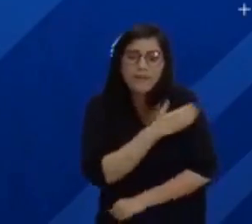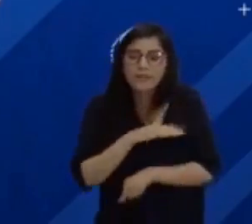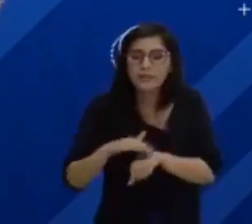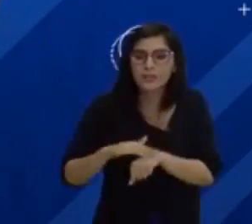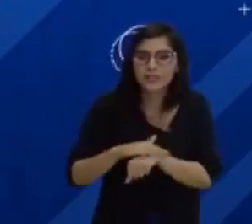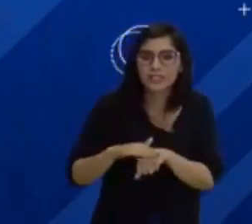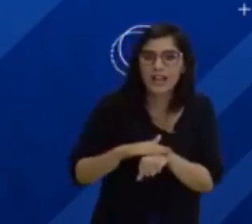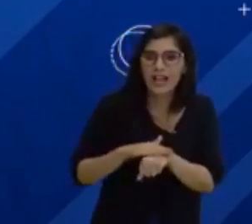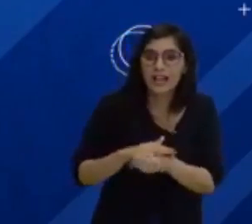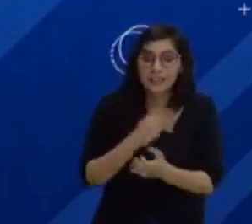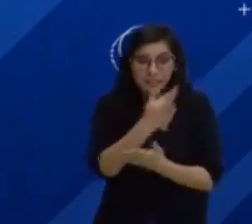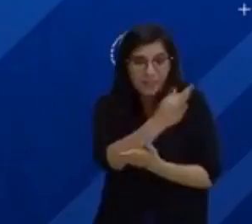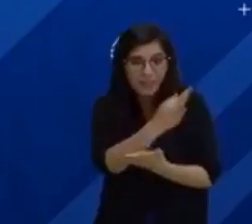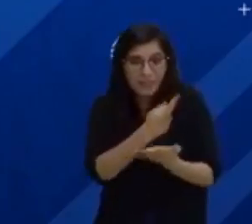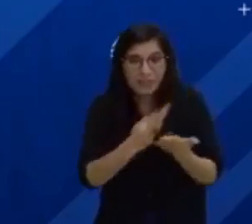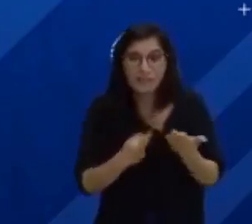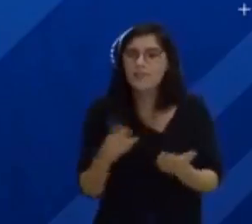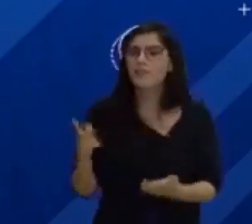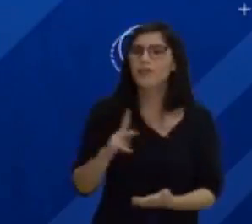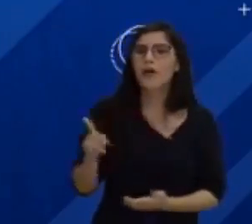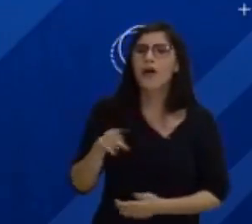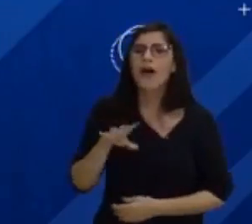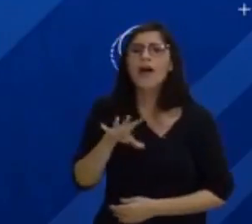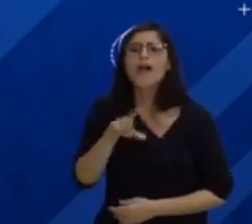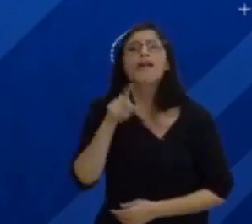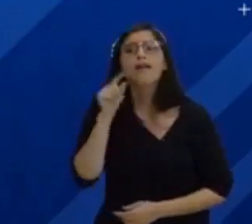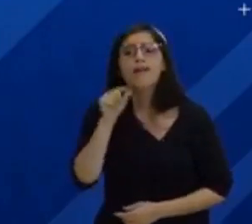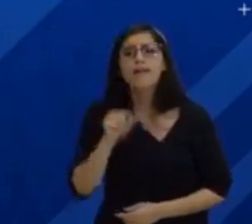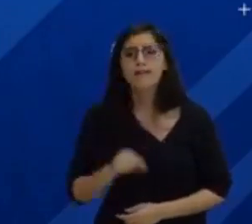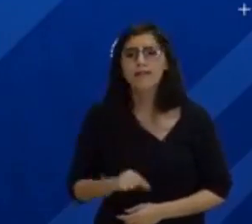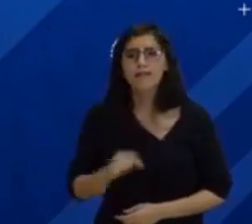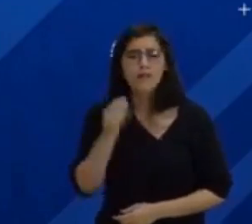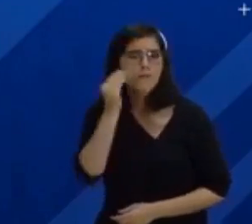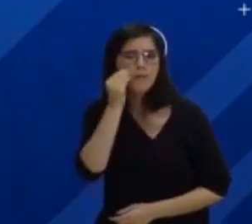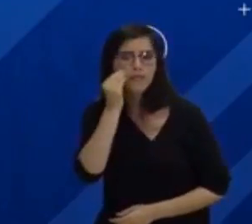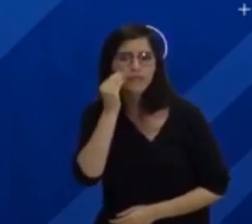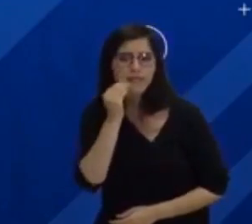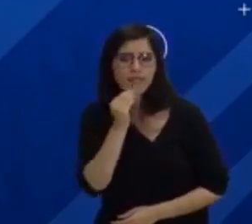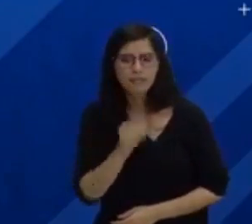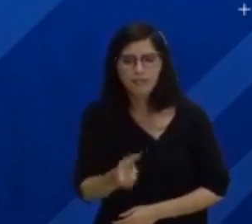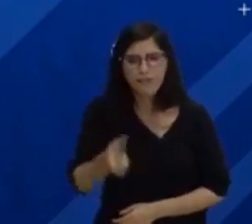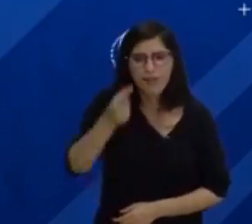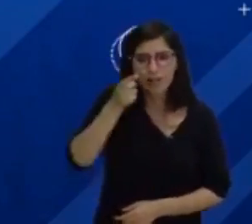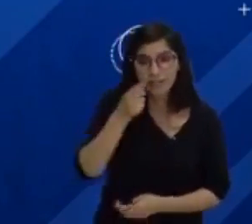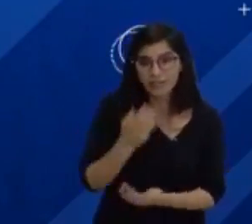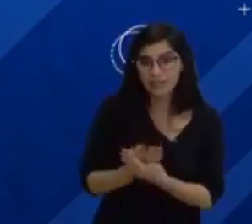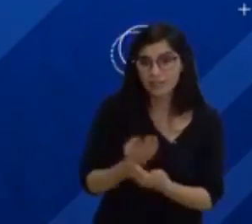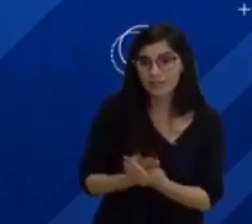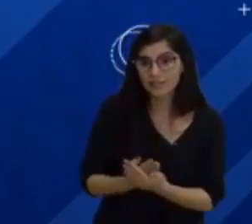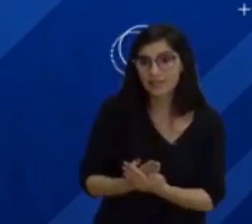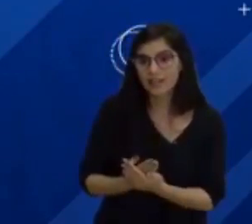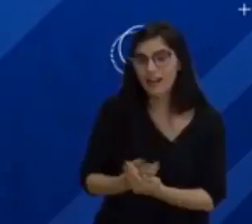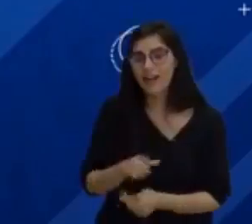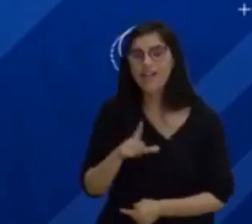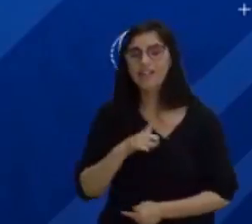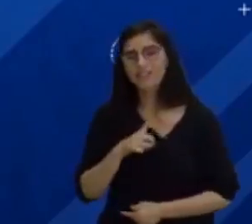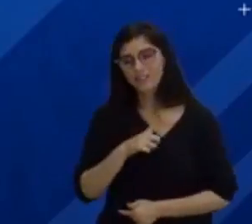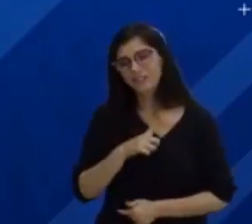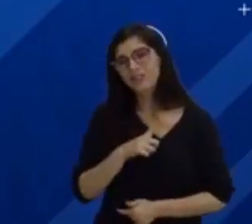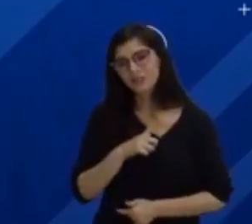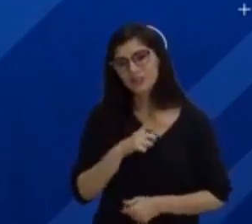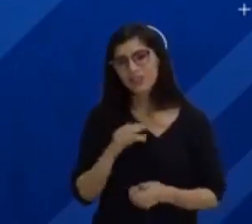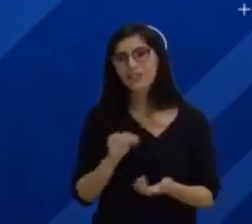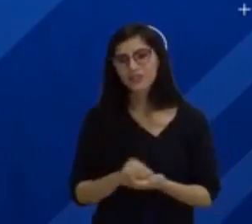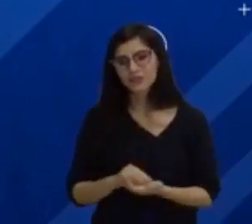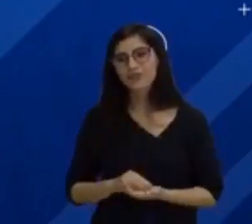da chamada muitas das vezes, do professor. Ei, presta atenção, assiste a aula. De repente até disso você está sentindo falta. Mas é